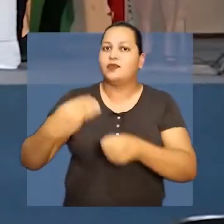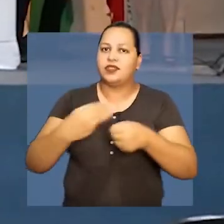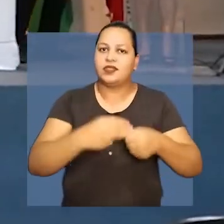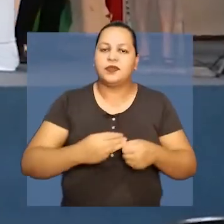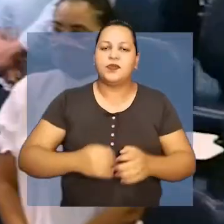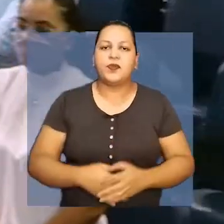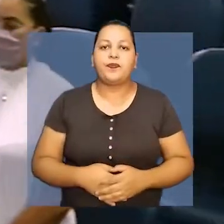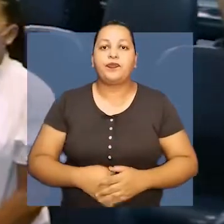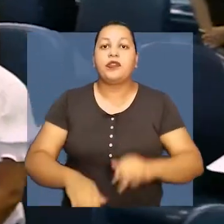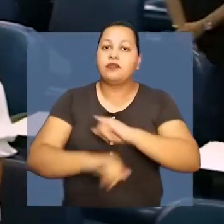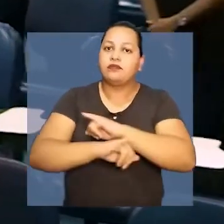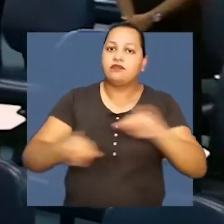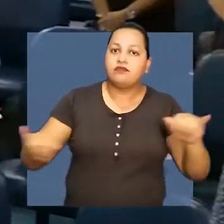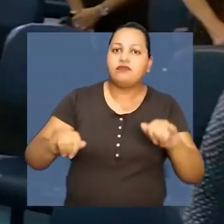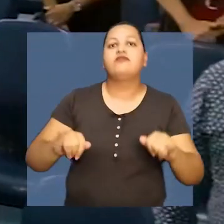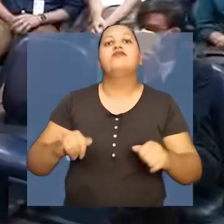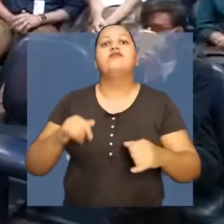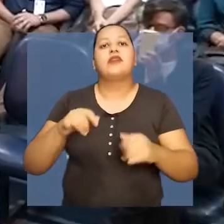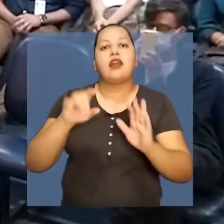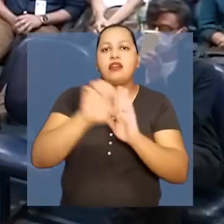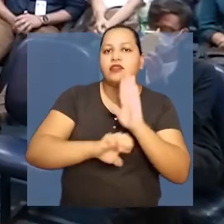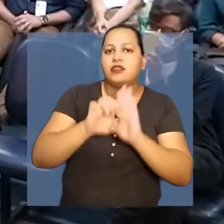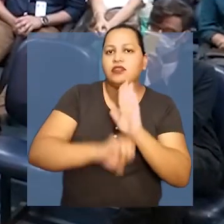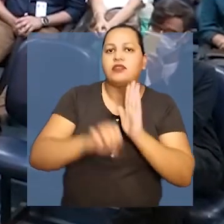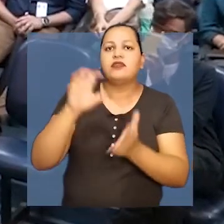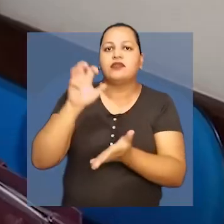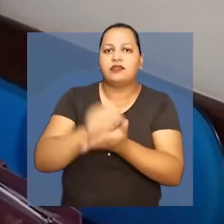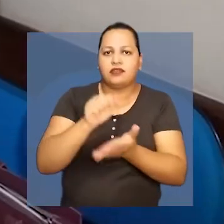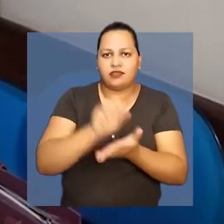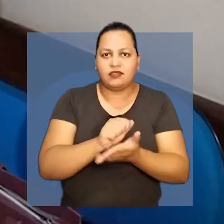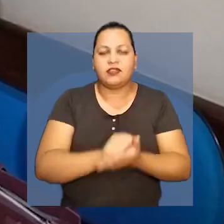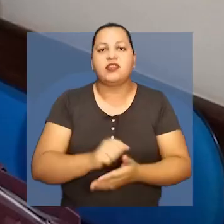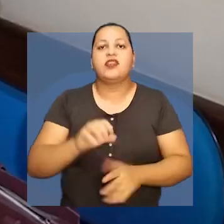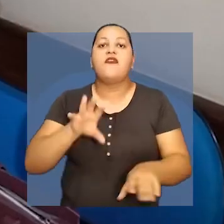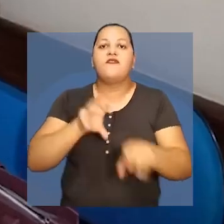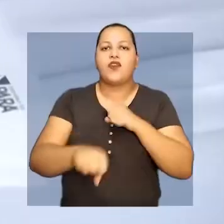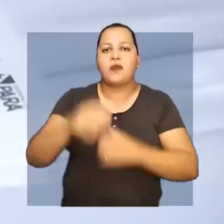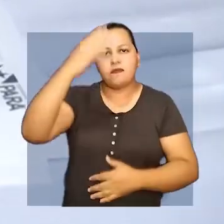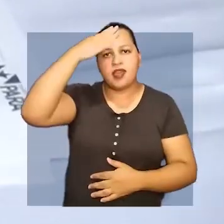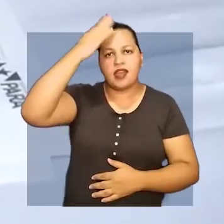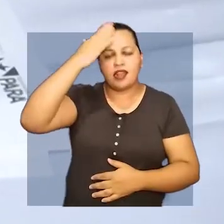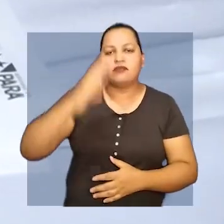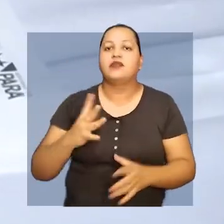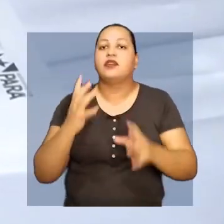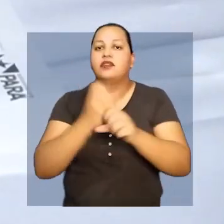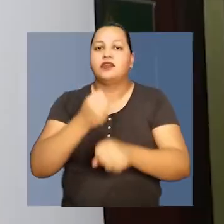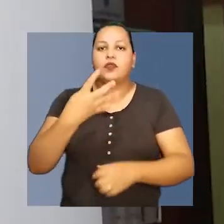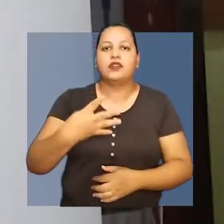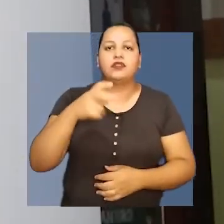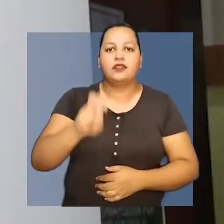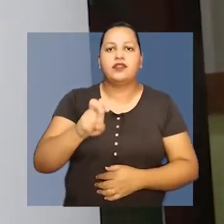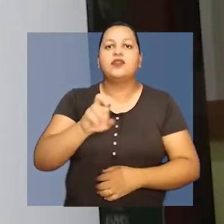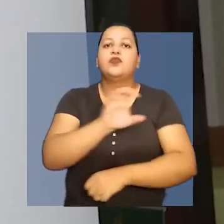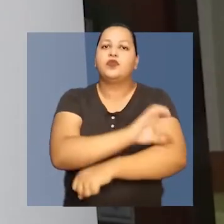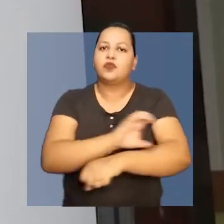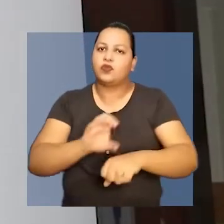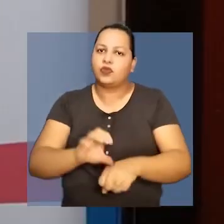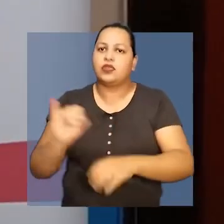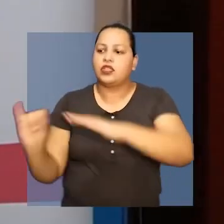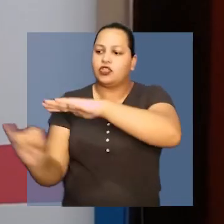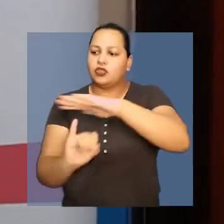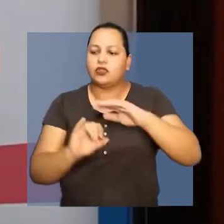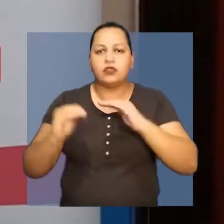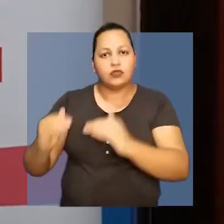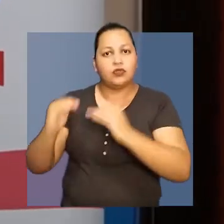lançado o edital de credenciamento das especializações do Programa Forma Pará. Ao todo, são 45 cursos que as instituições de ensino